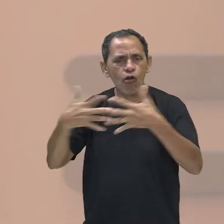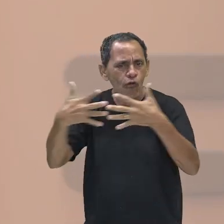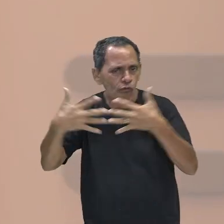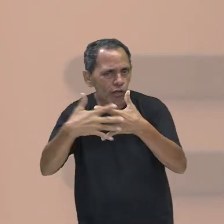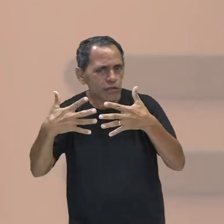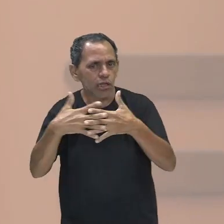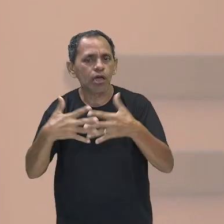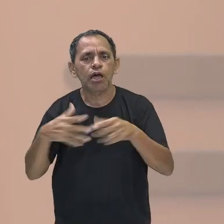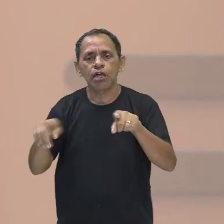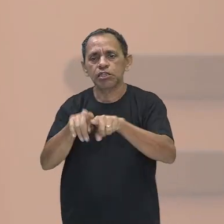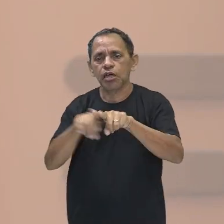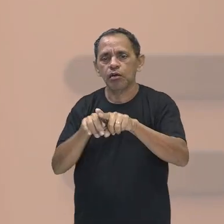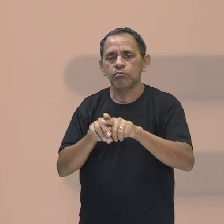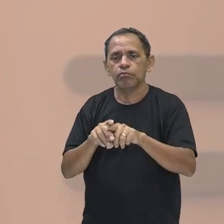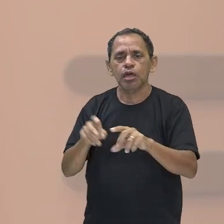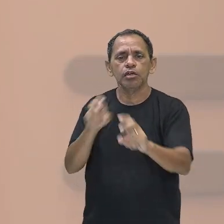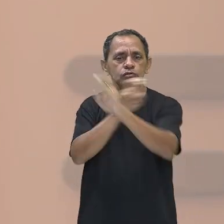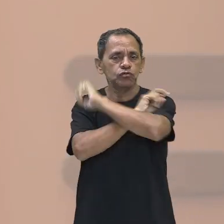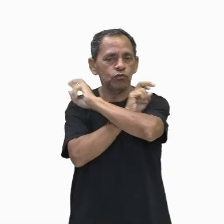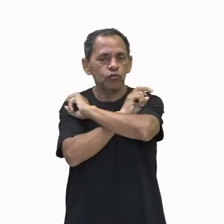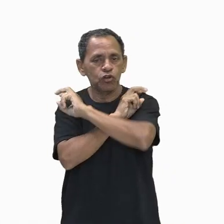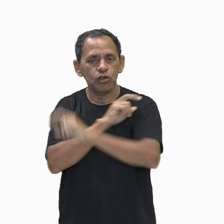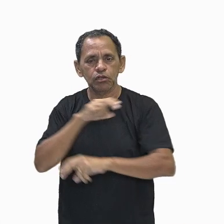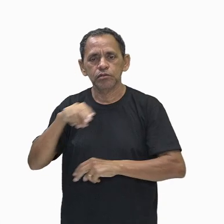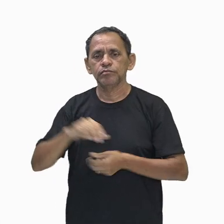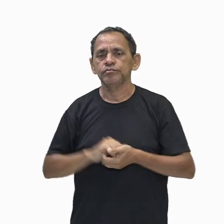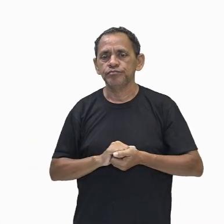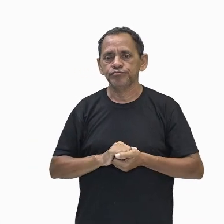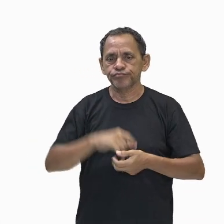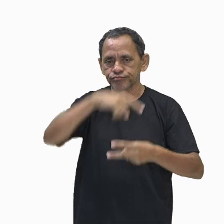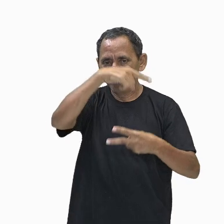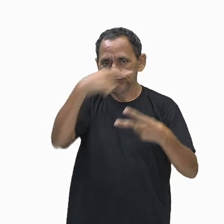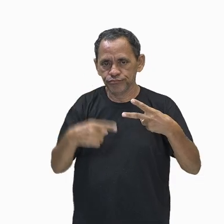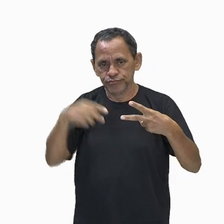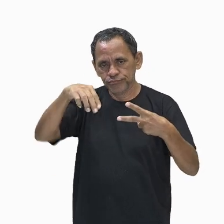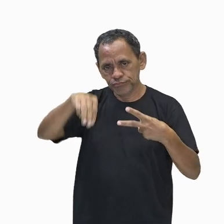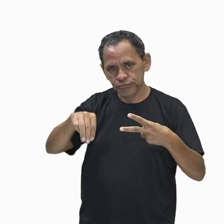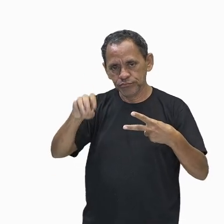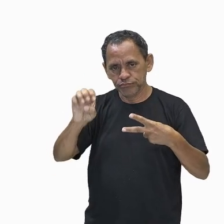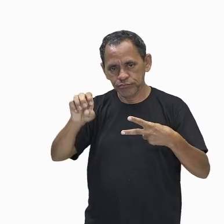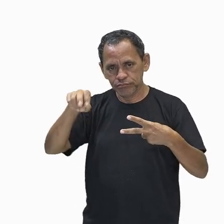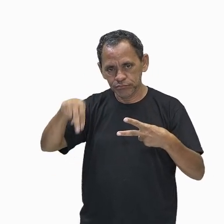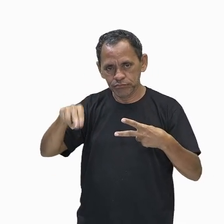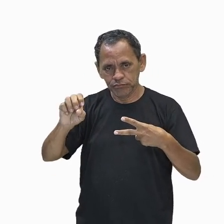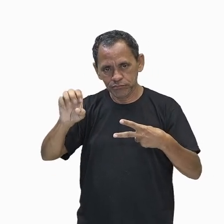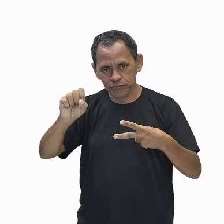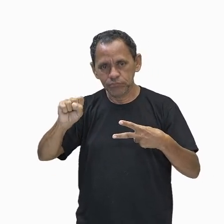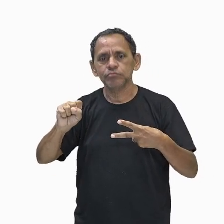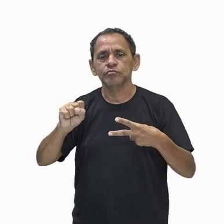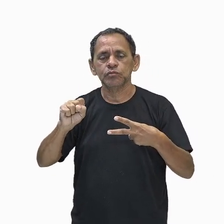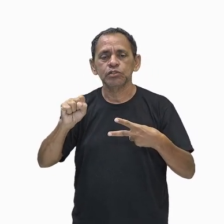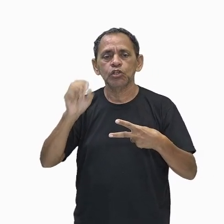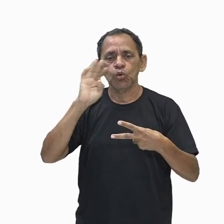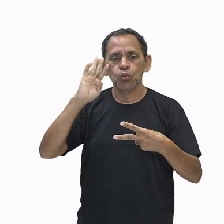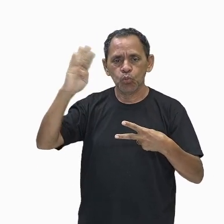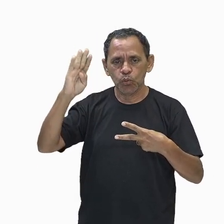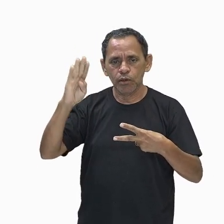que era, aí, né, o Menés ou o Nâmer. Acompanhe comigo, agora, características principais, aí, do Médio Império